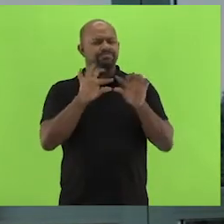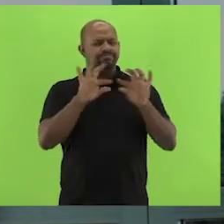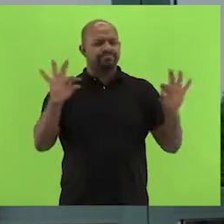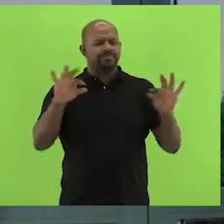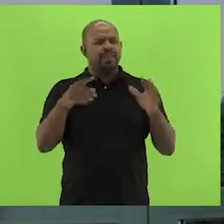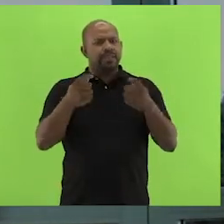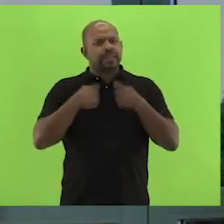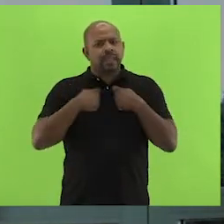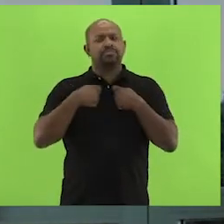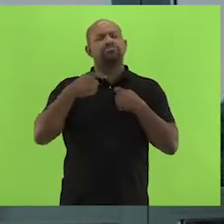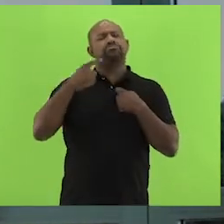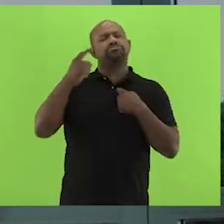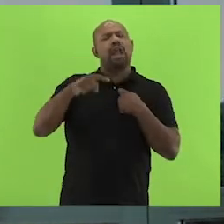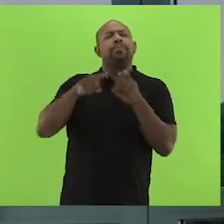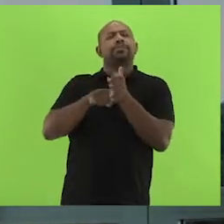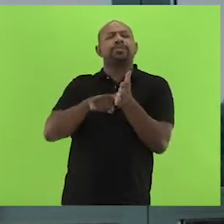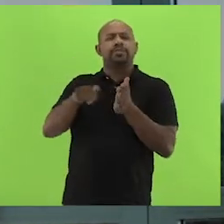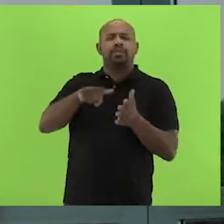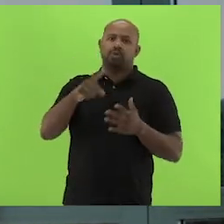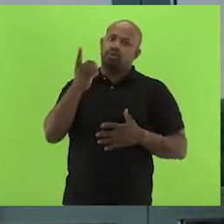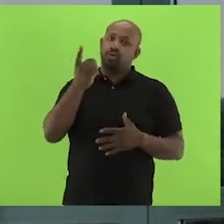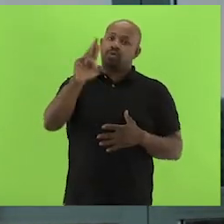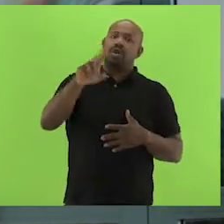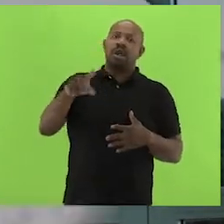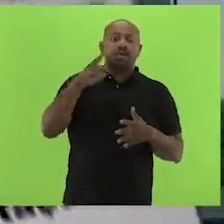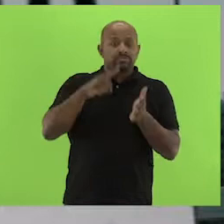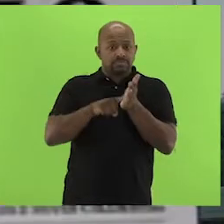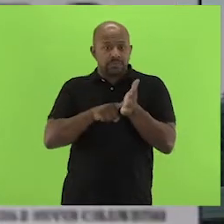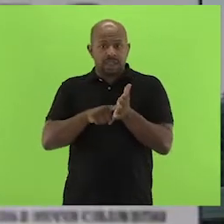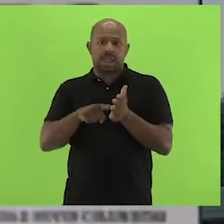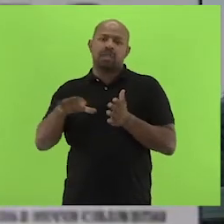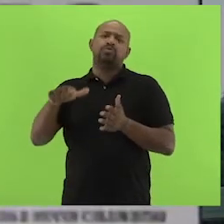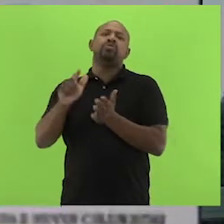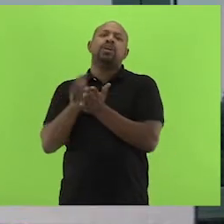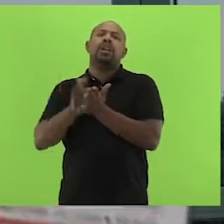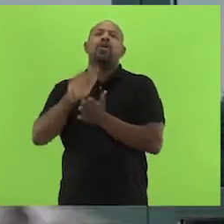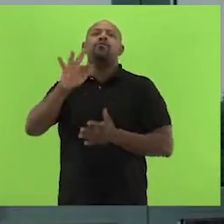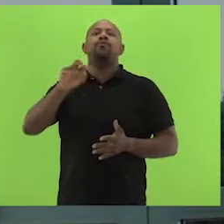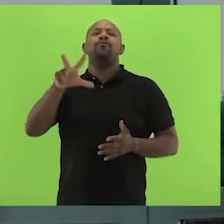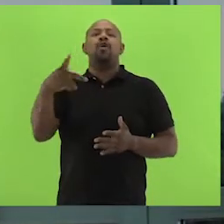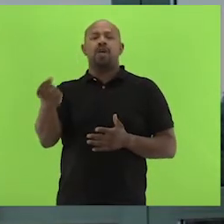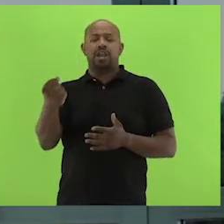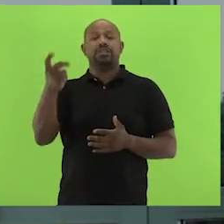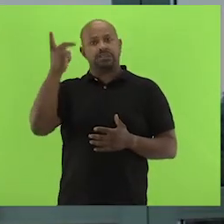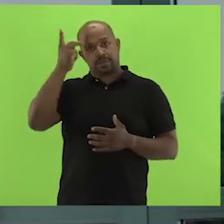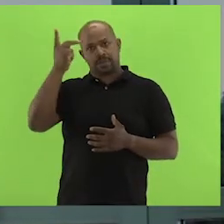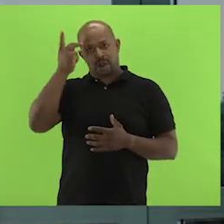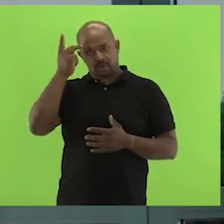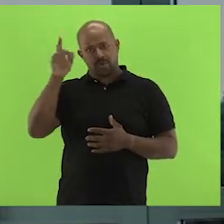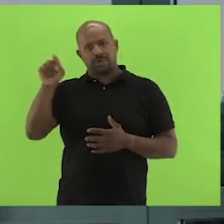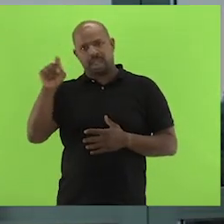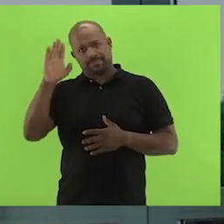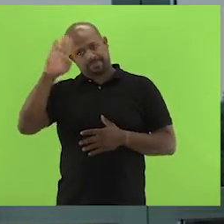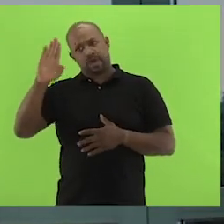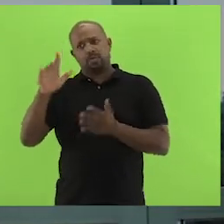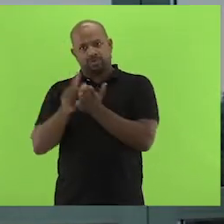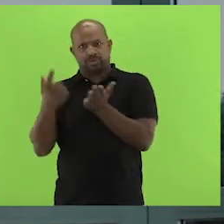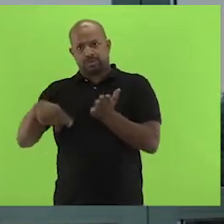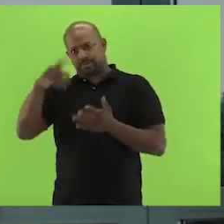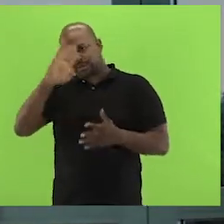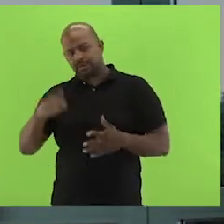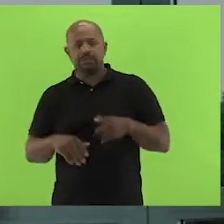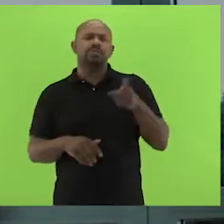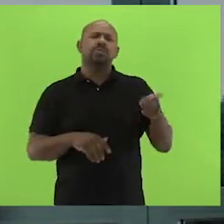pesquisa de doutorado, onde eu analisei tanto a Folha de São Paulo, principal jornal do Brasil. Capa da Folha. Um